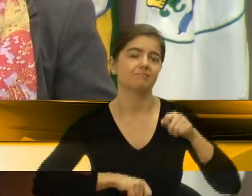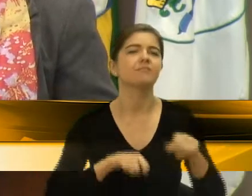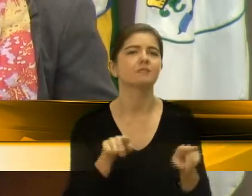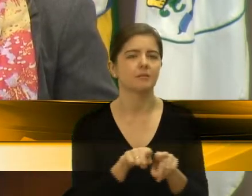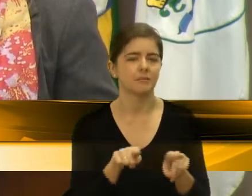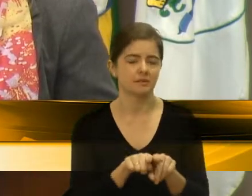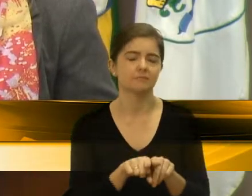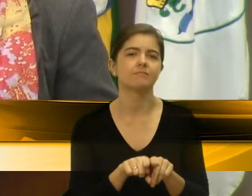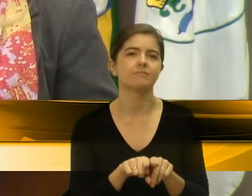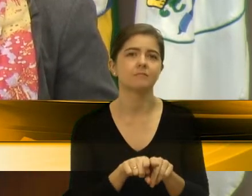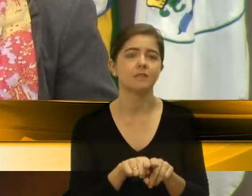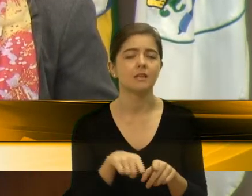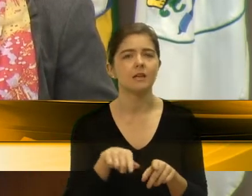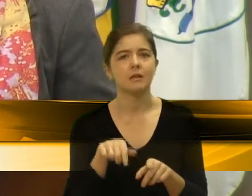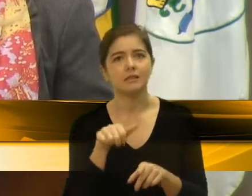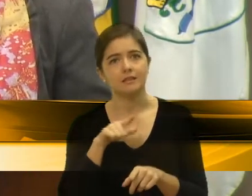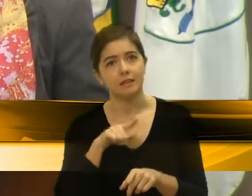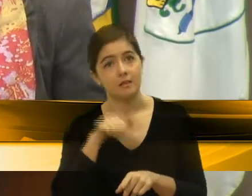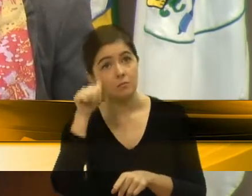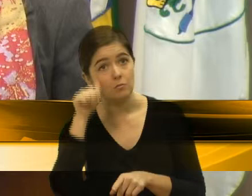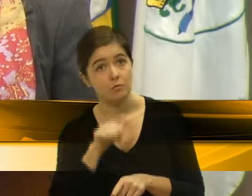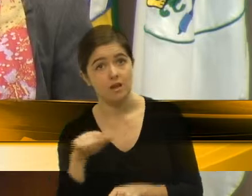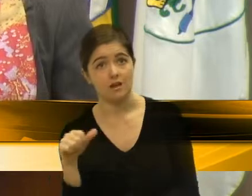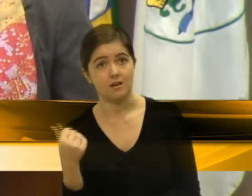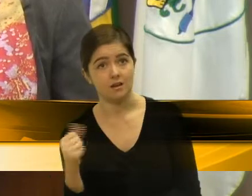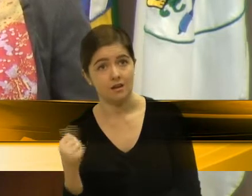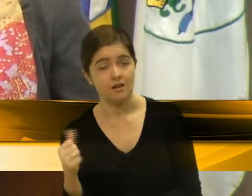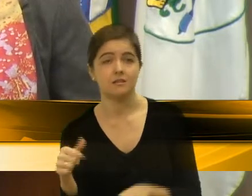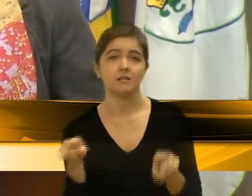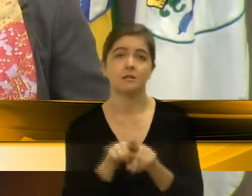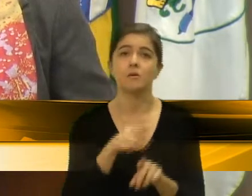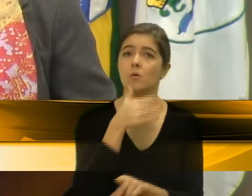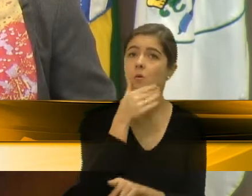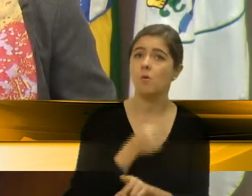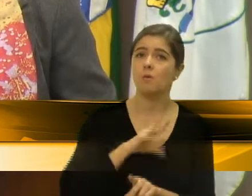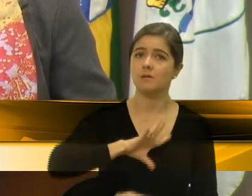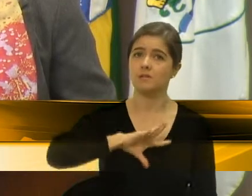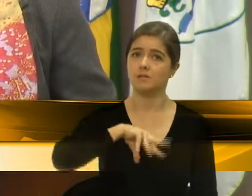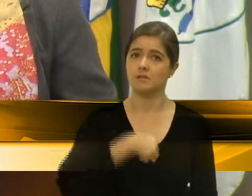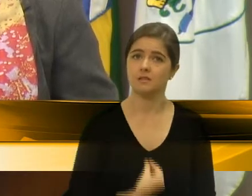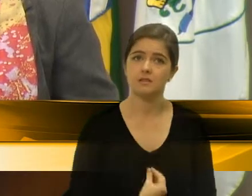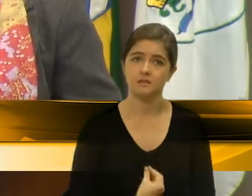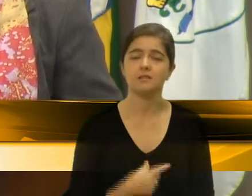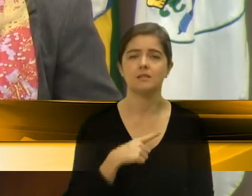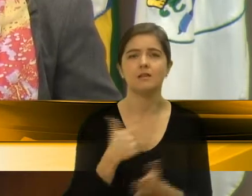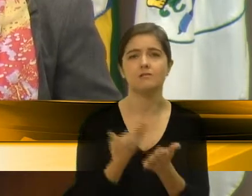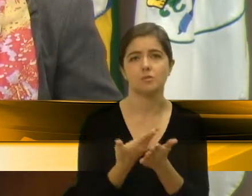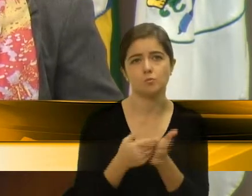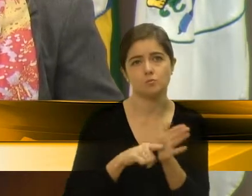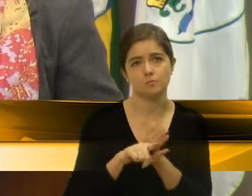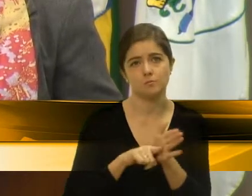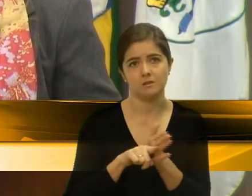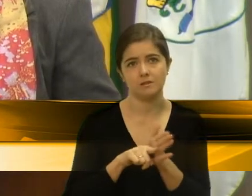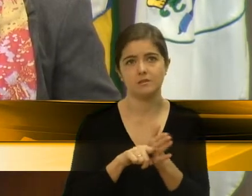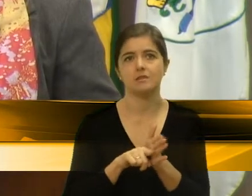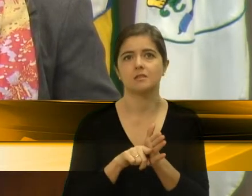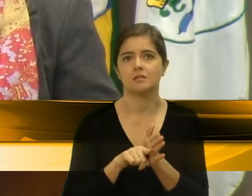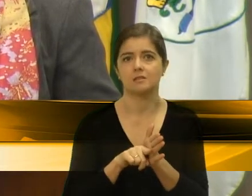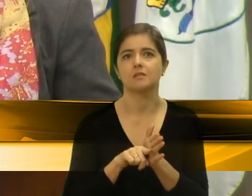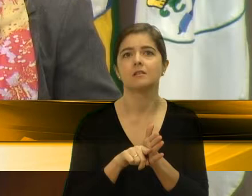as mulheres lésbicas, os homens trans, estão sendo, pelo estupro corretivo, tendo um